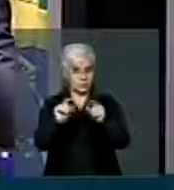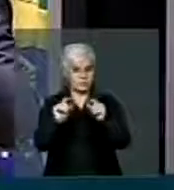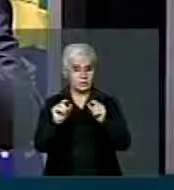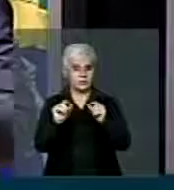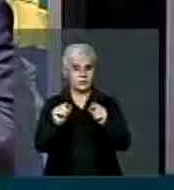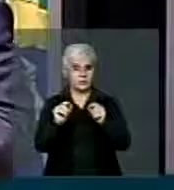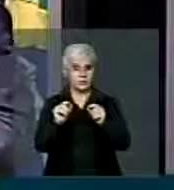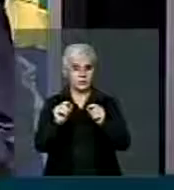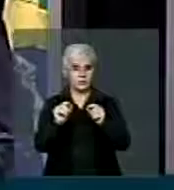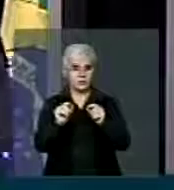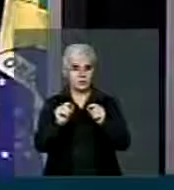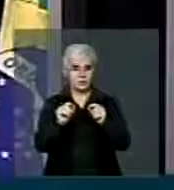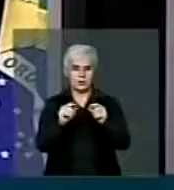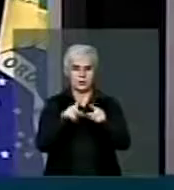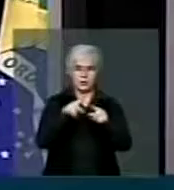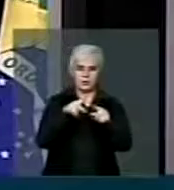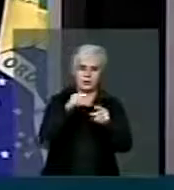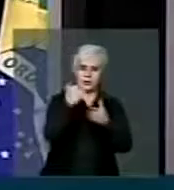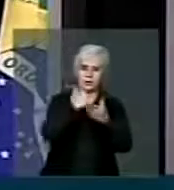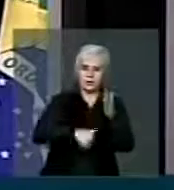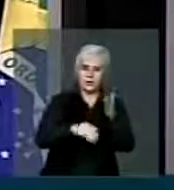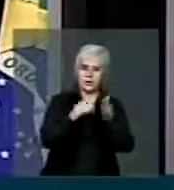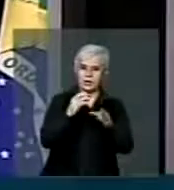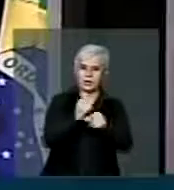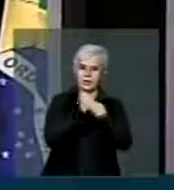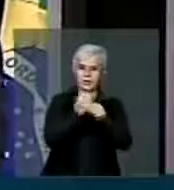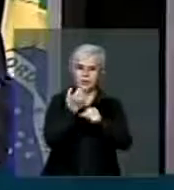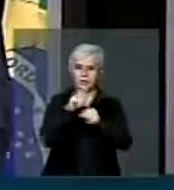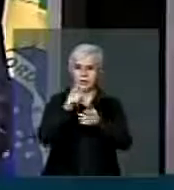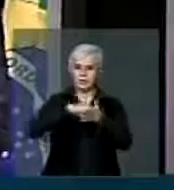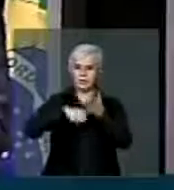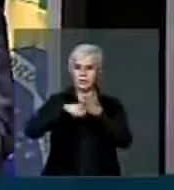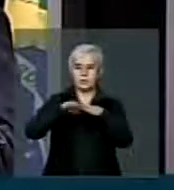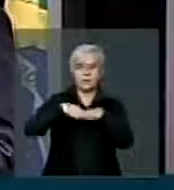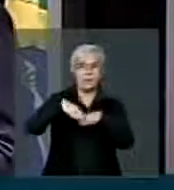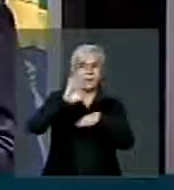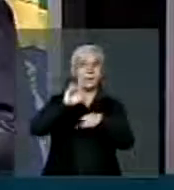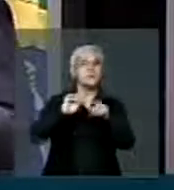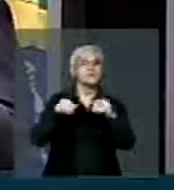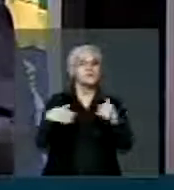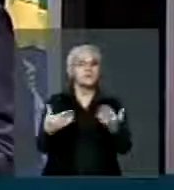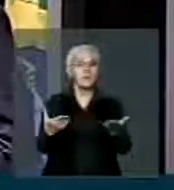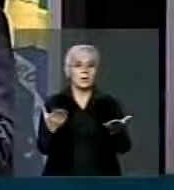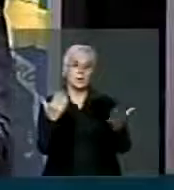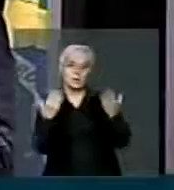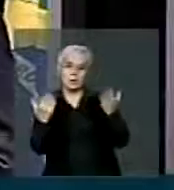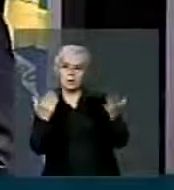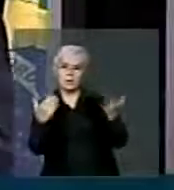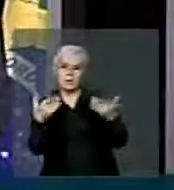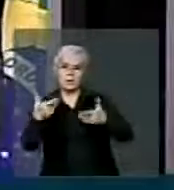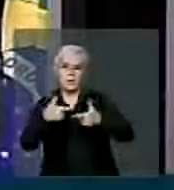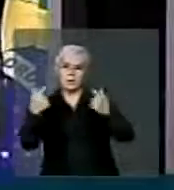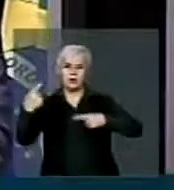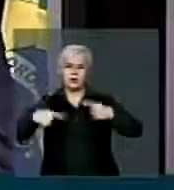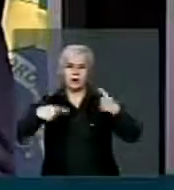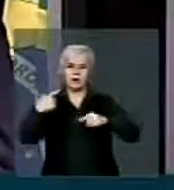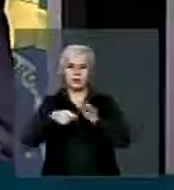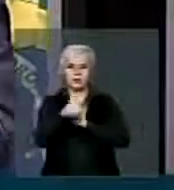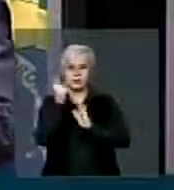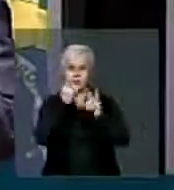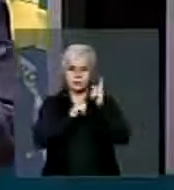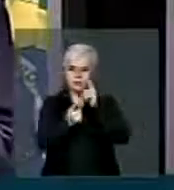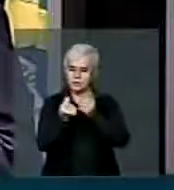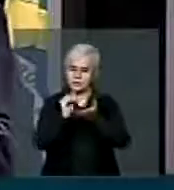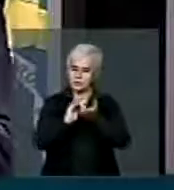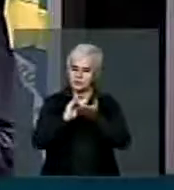Vamos cortar o orçamento ou vamos aumentar os impostos? Esta será a grande discussão da viabilização